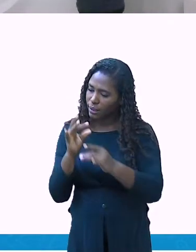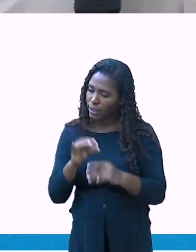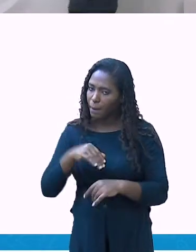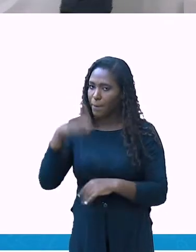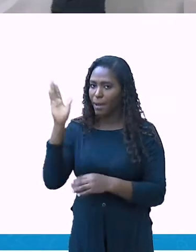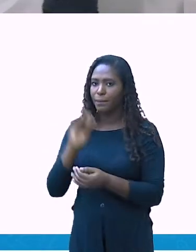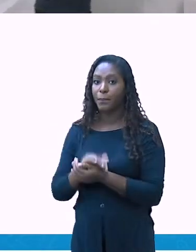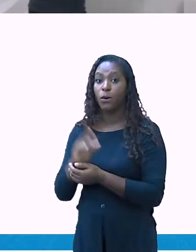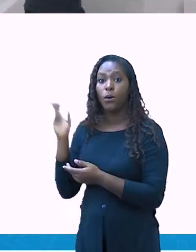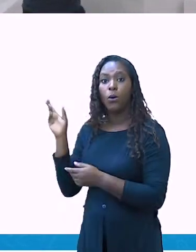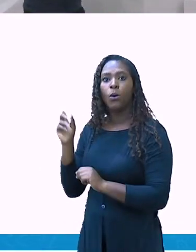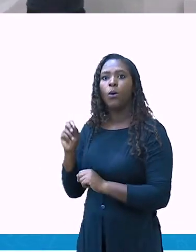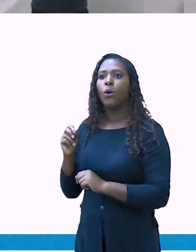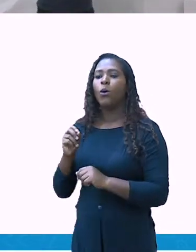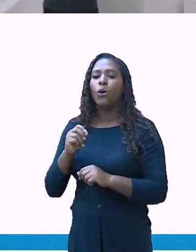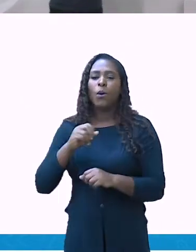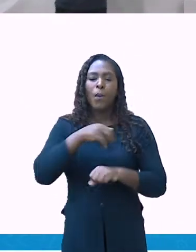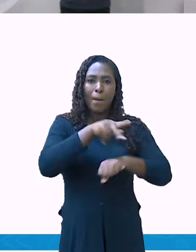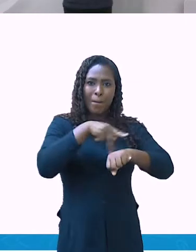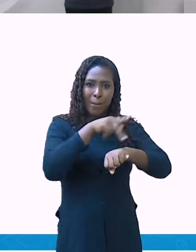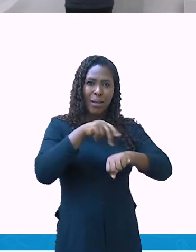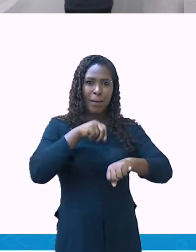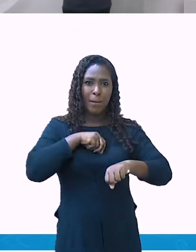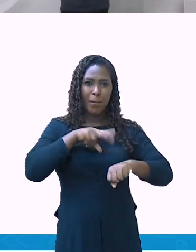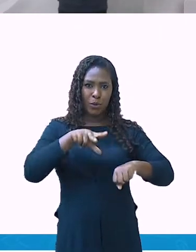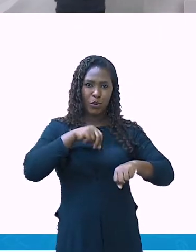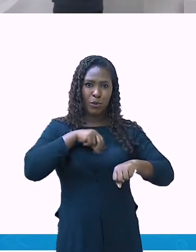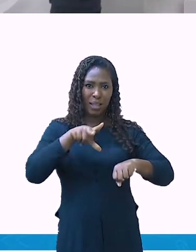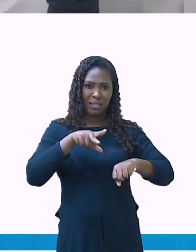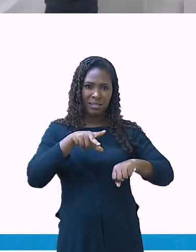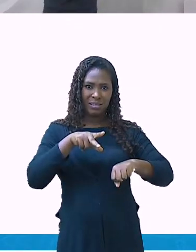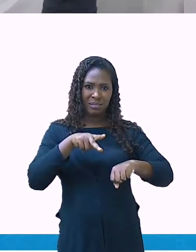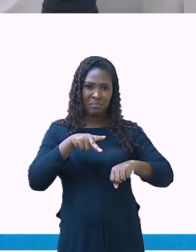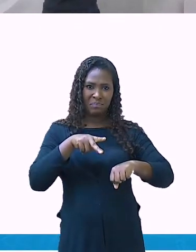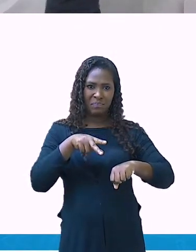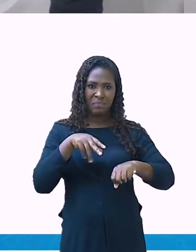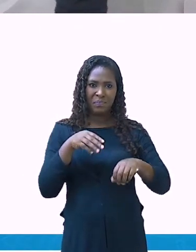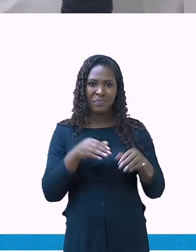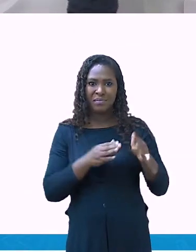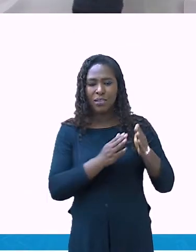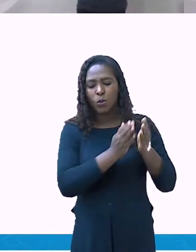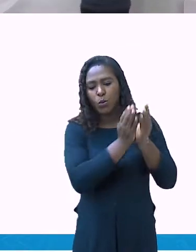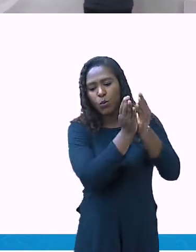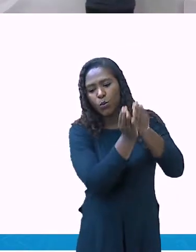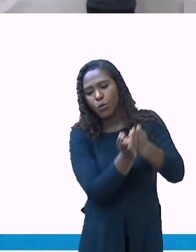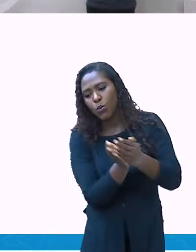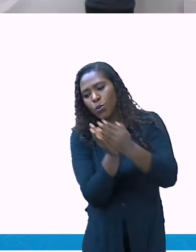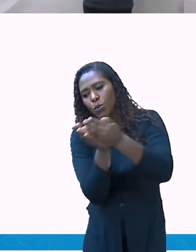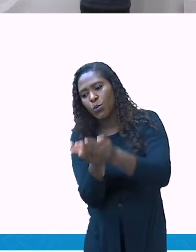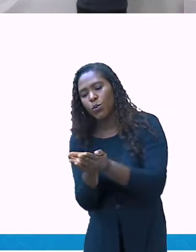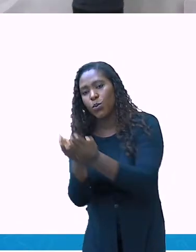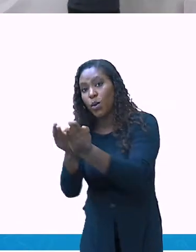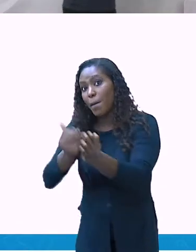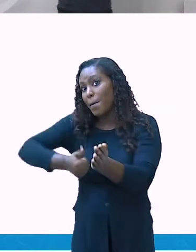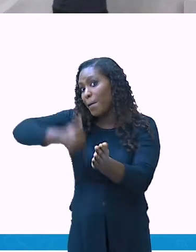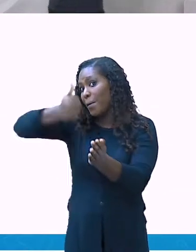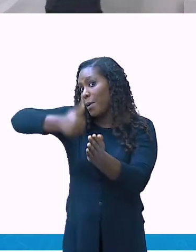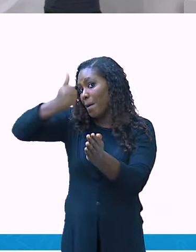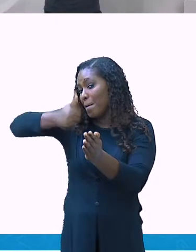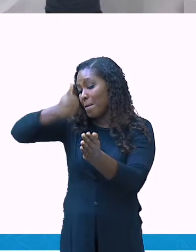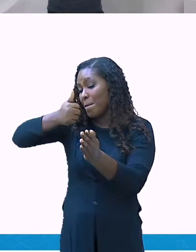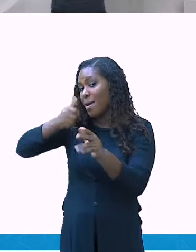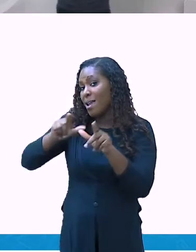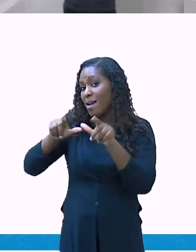portuguesa, que é a primeira viagem, ela veio Vasco da Gama,